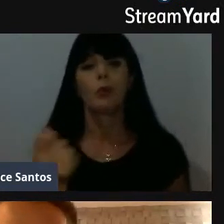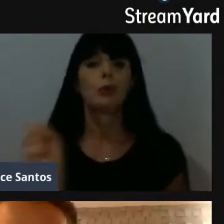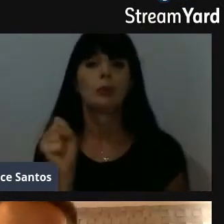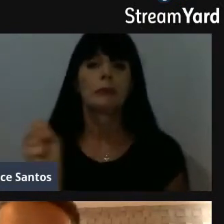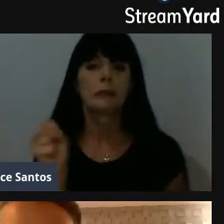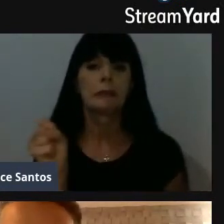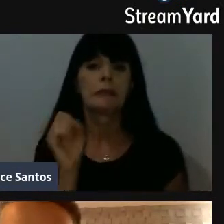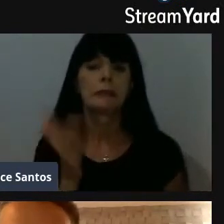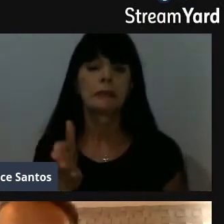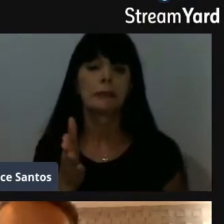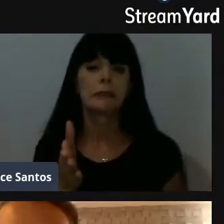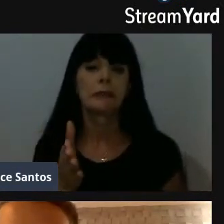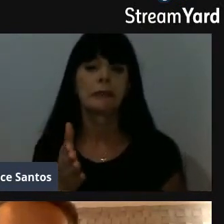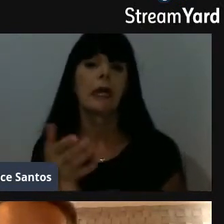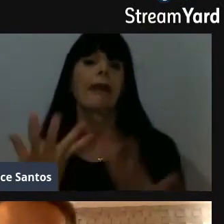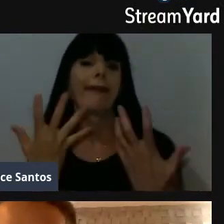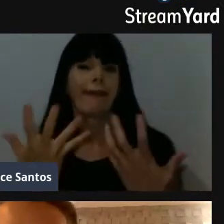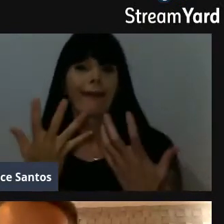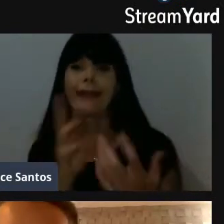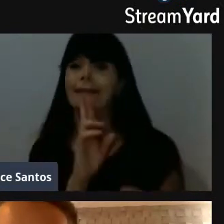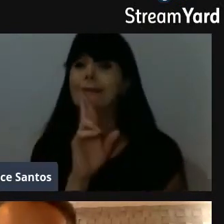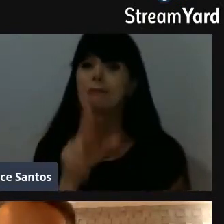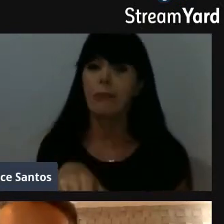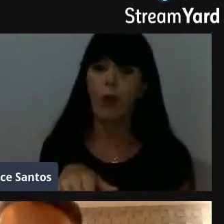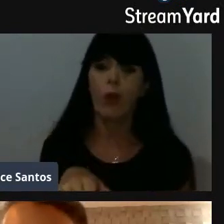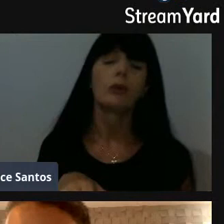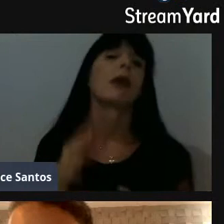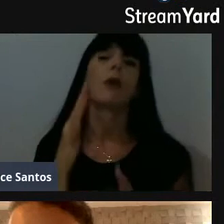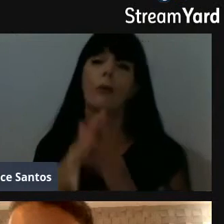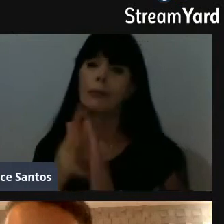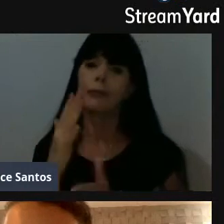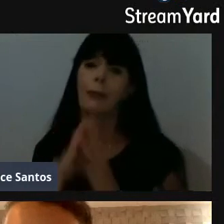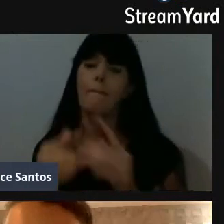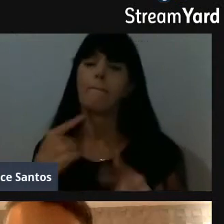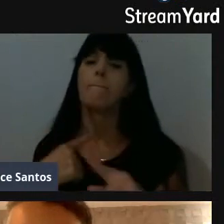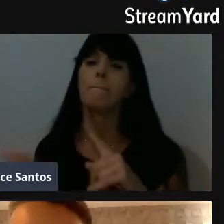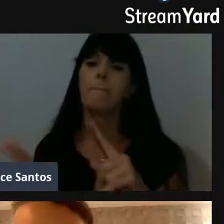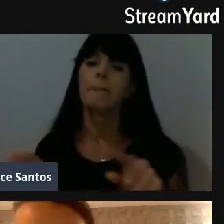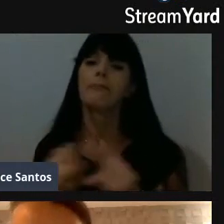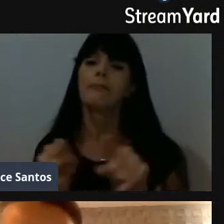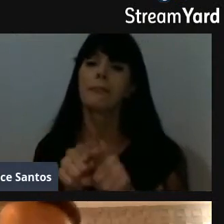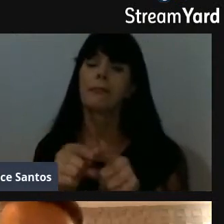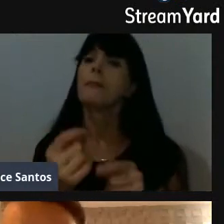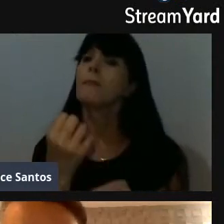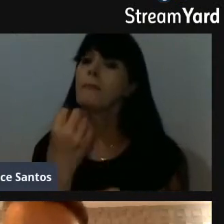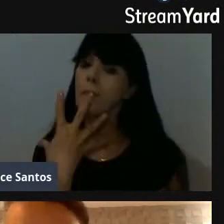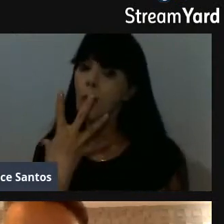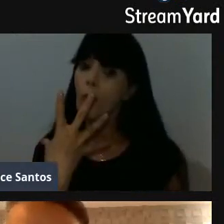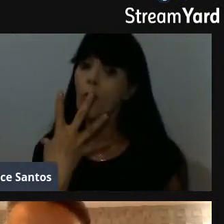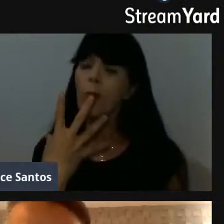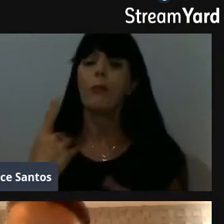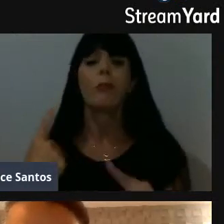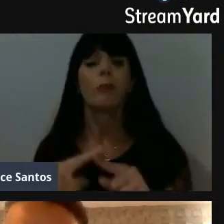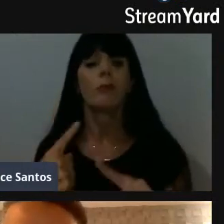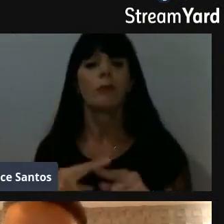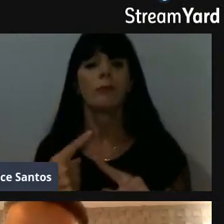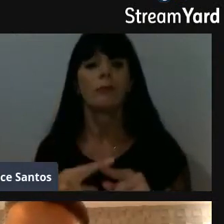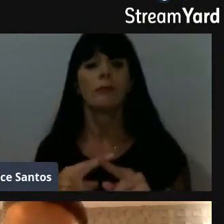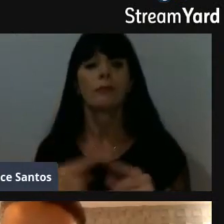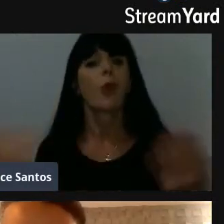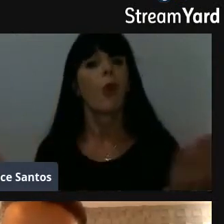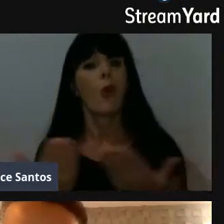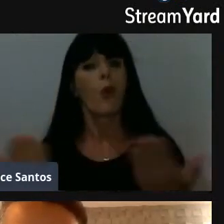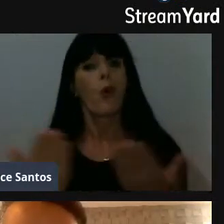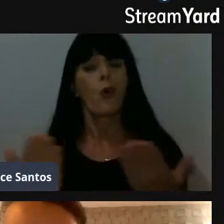e todo mundo liga e quer a solução, então, realmente, isso é complicado, porém, também é muito gratificante porque, inclusive, nesses últimos tempos,